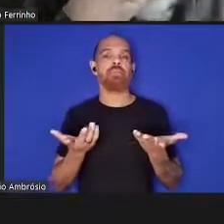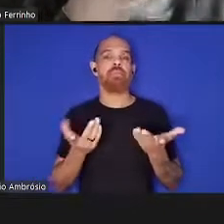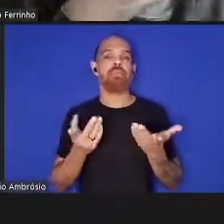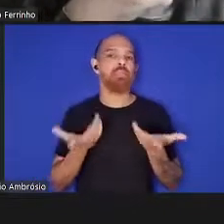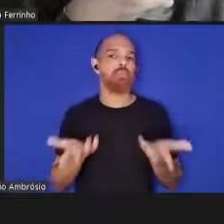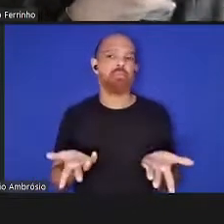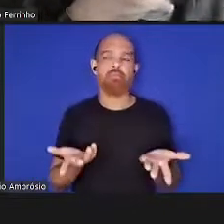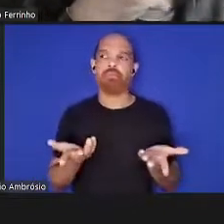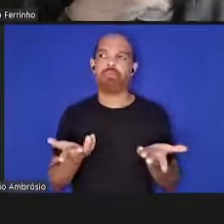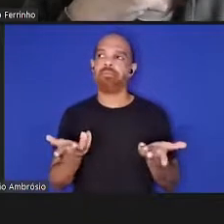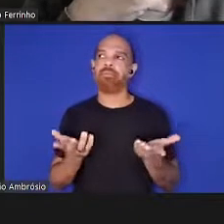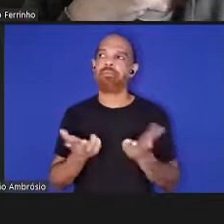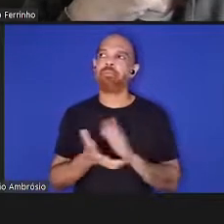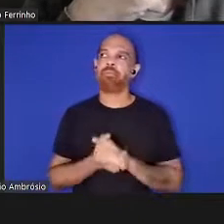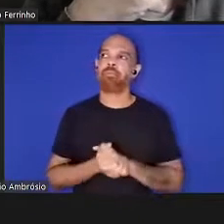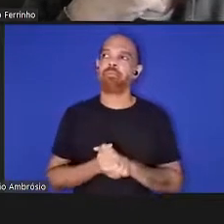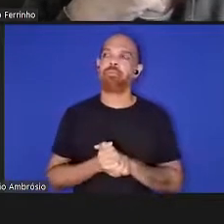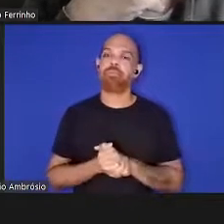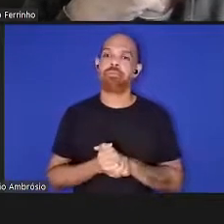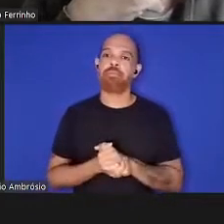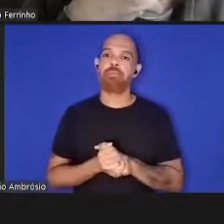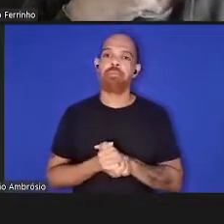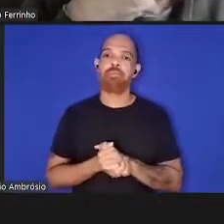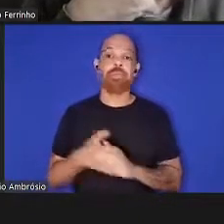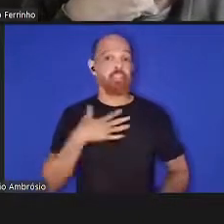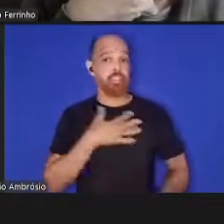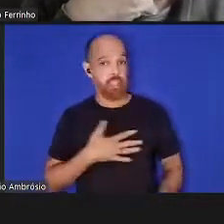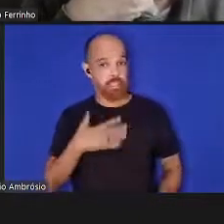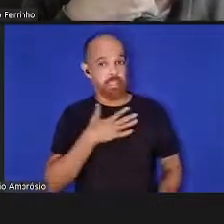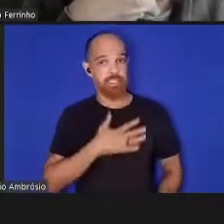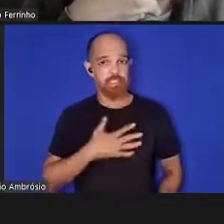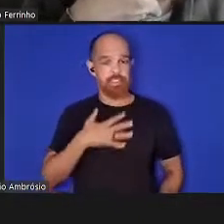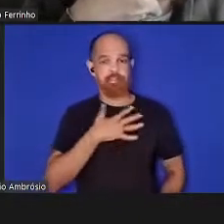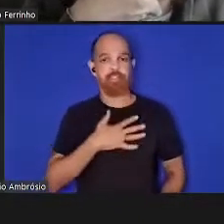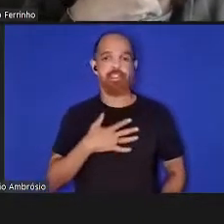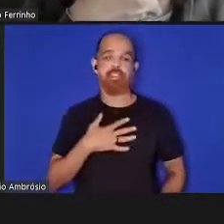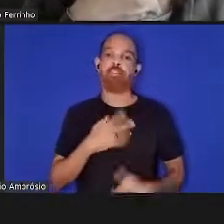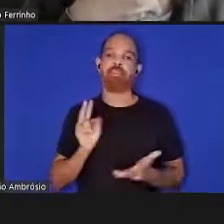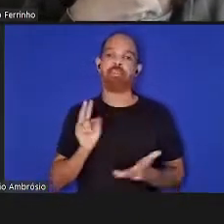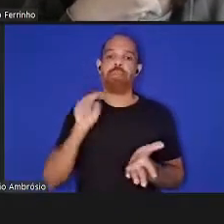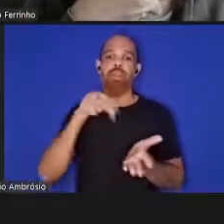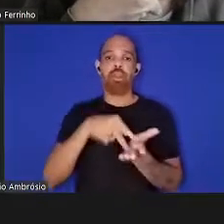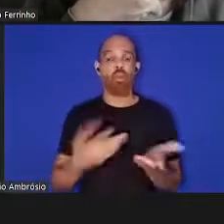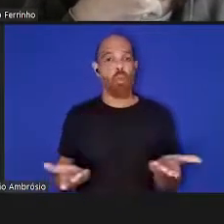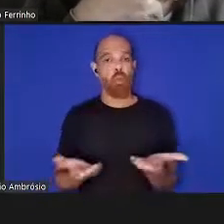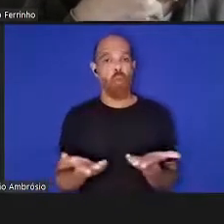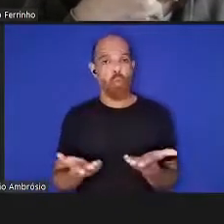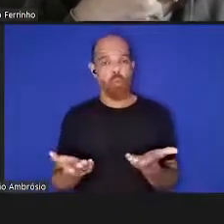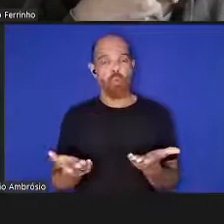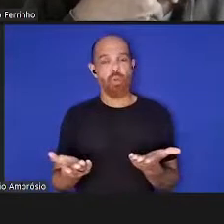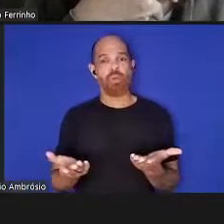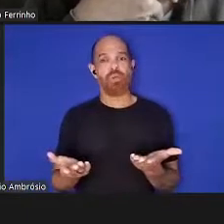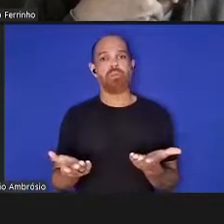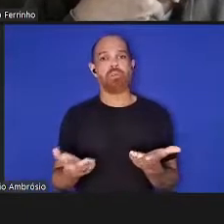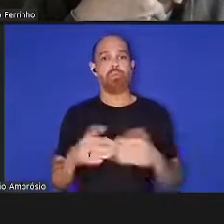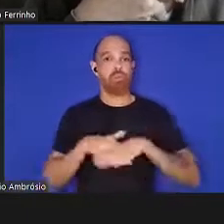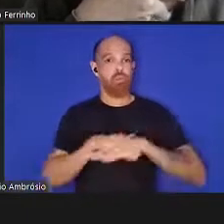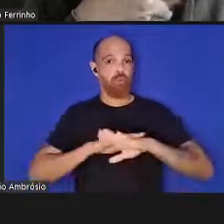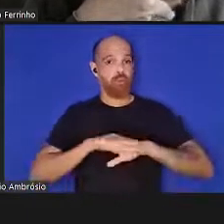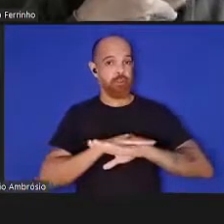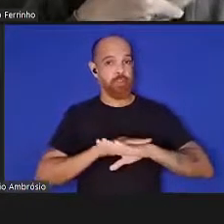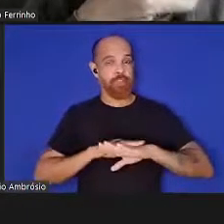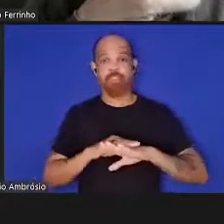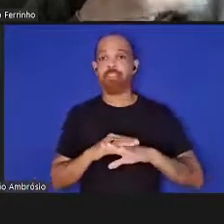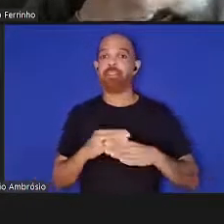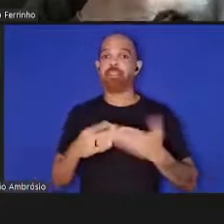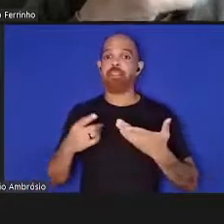satisfação também por podermos estar hoje aqui nesta conversa, neste debate